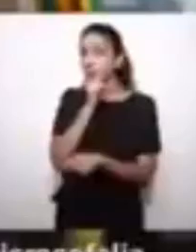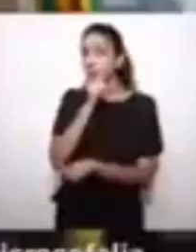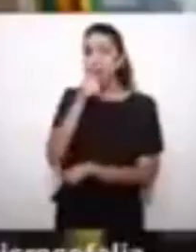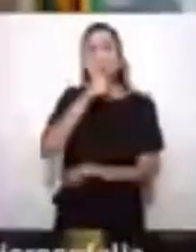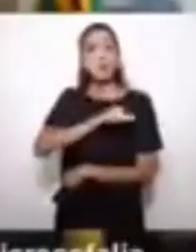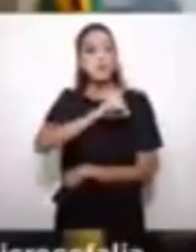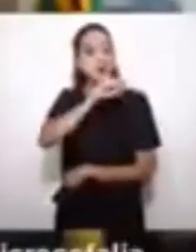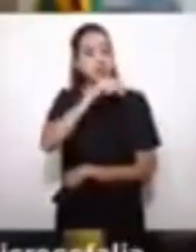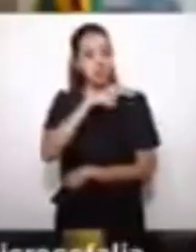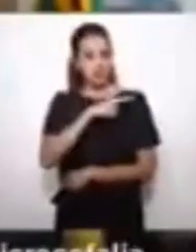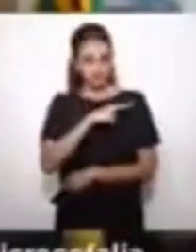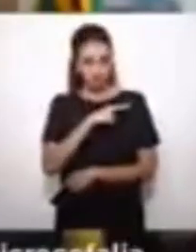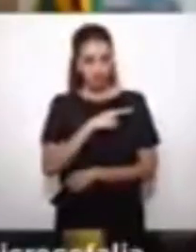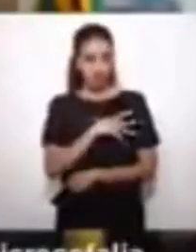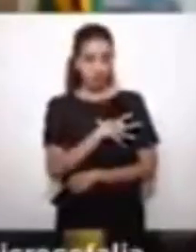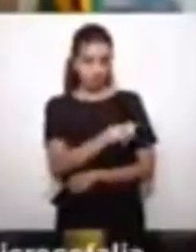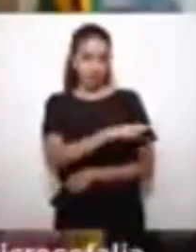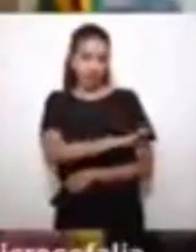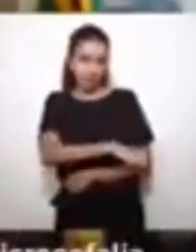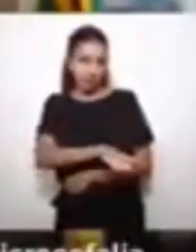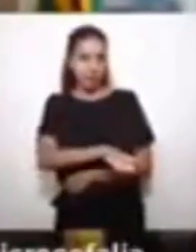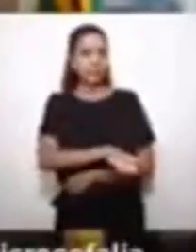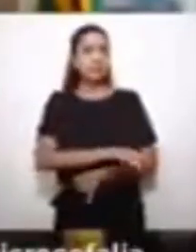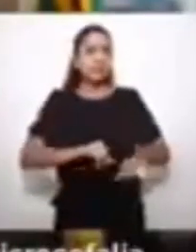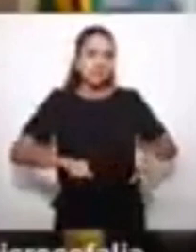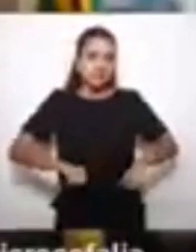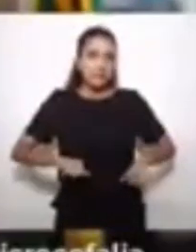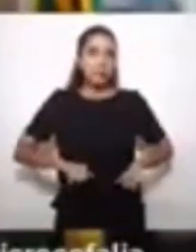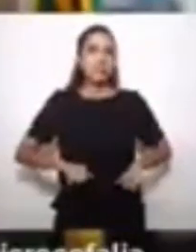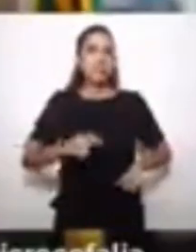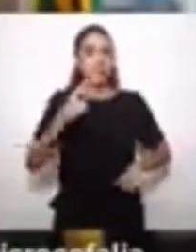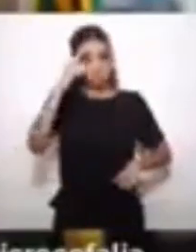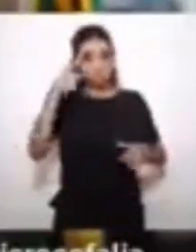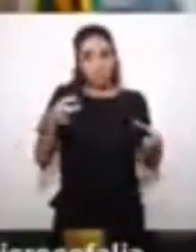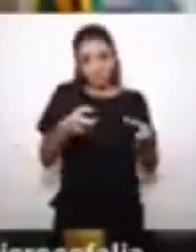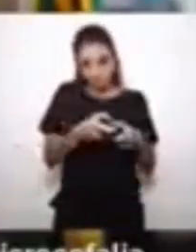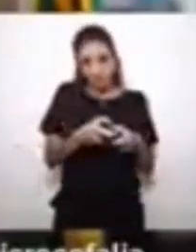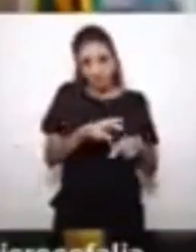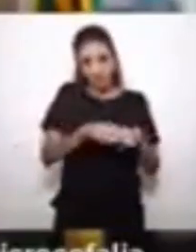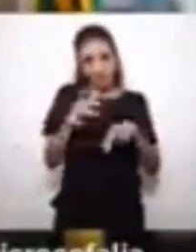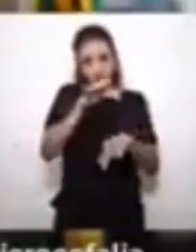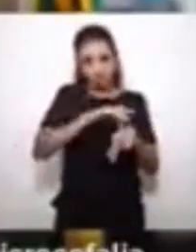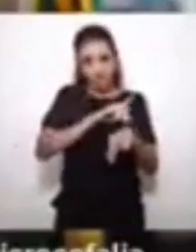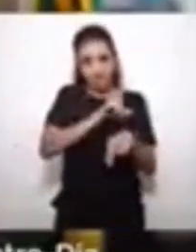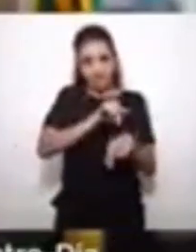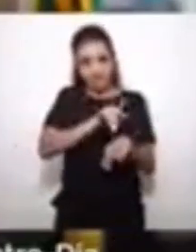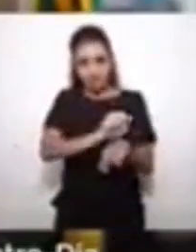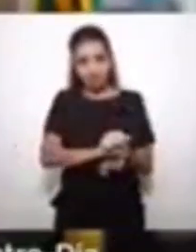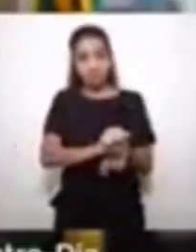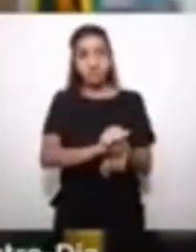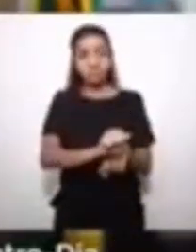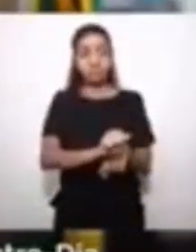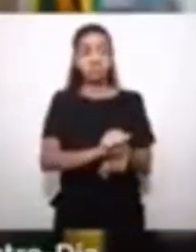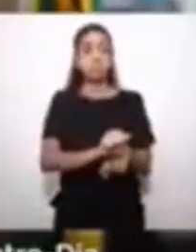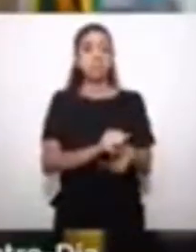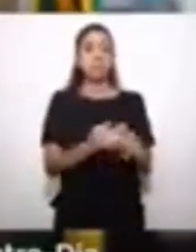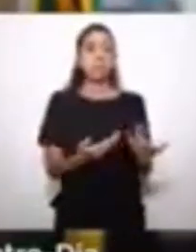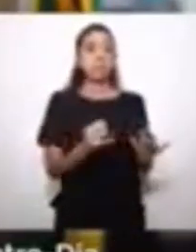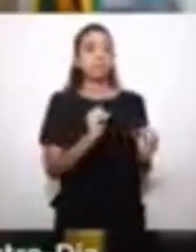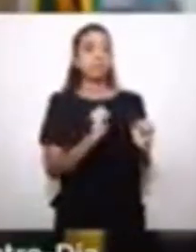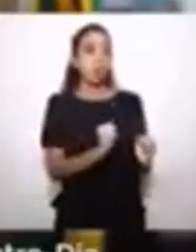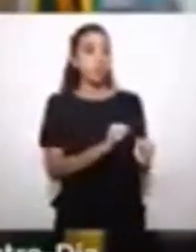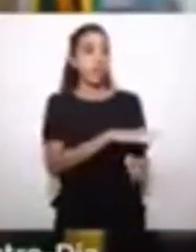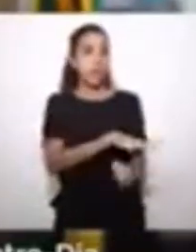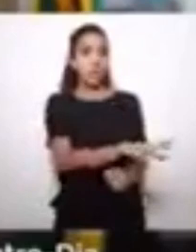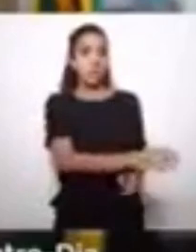isso? Uma mãe que tem uma criança vítima do Zika vírus, com microcefalia, que pode eventualmente deixar